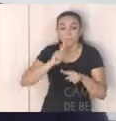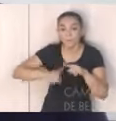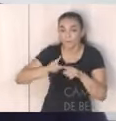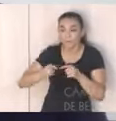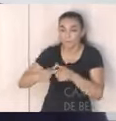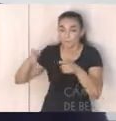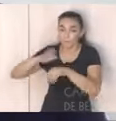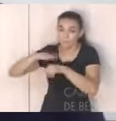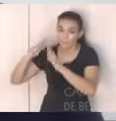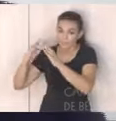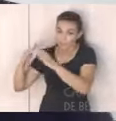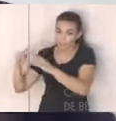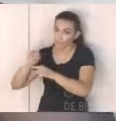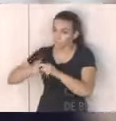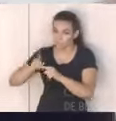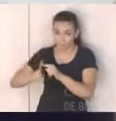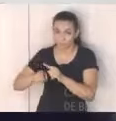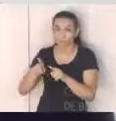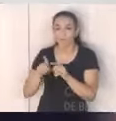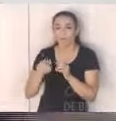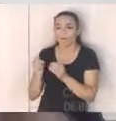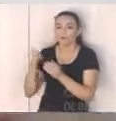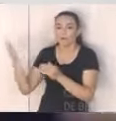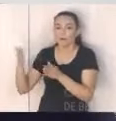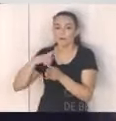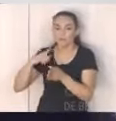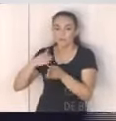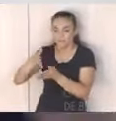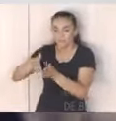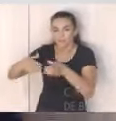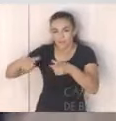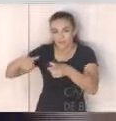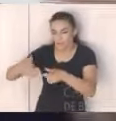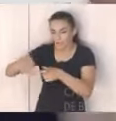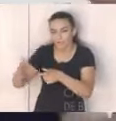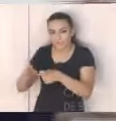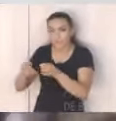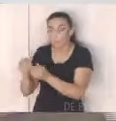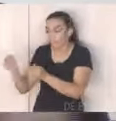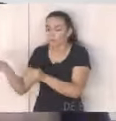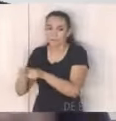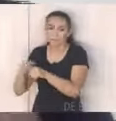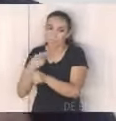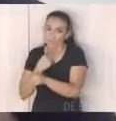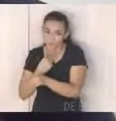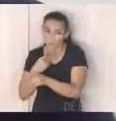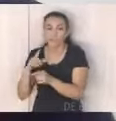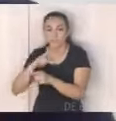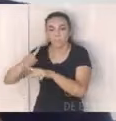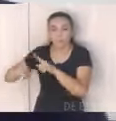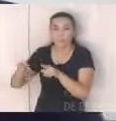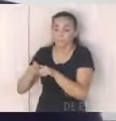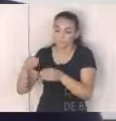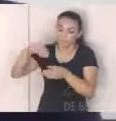da ocupação tanto para fora de seu limite do seu perímetro como também em áreas lá